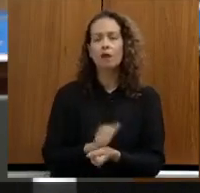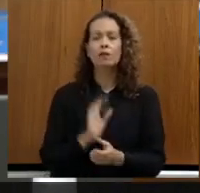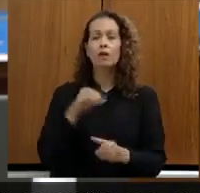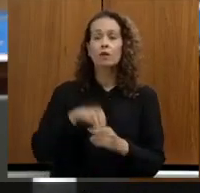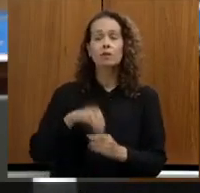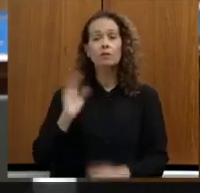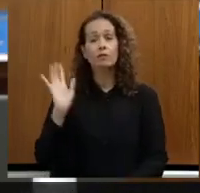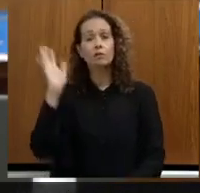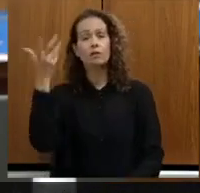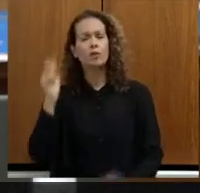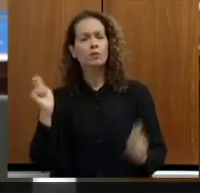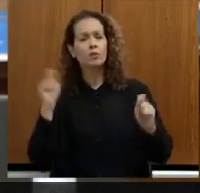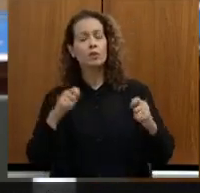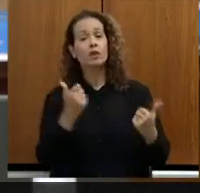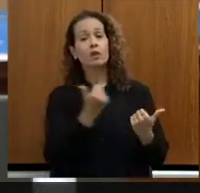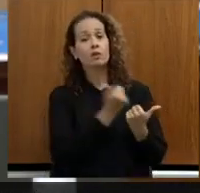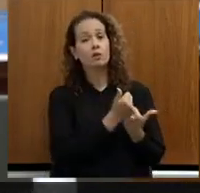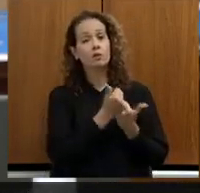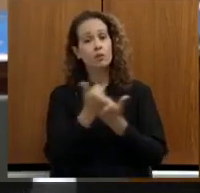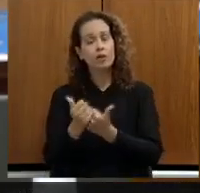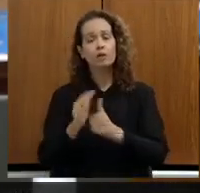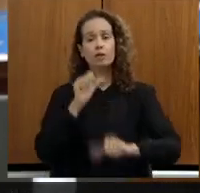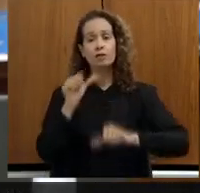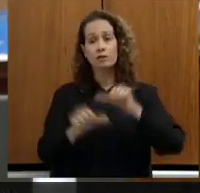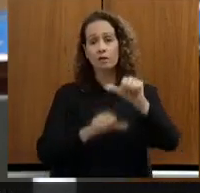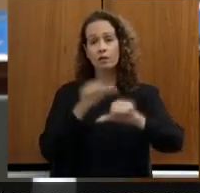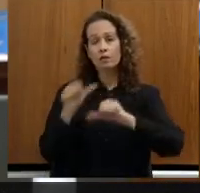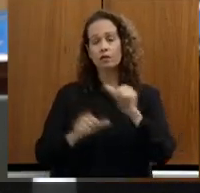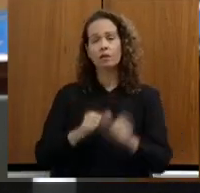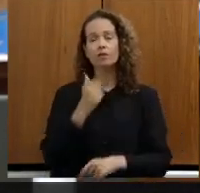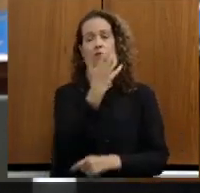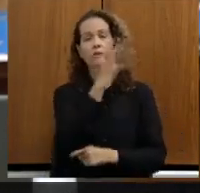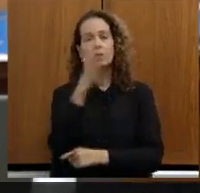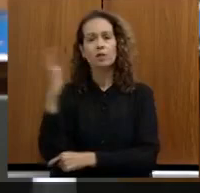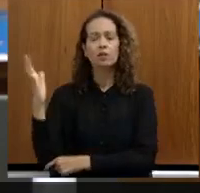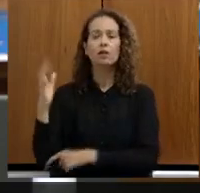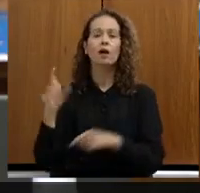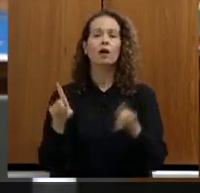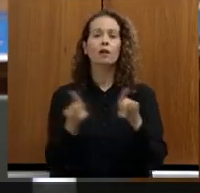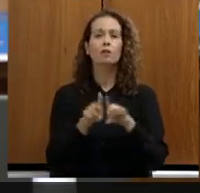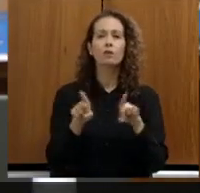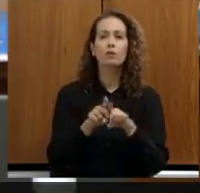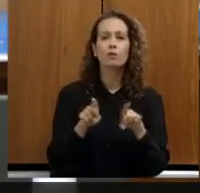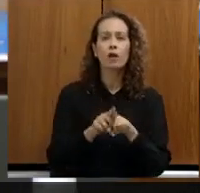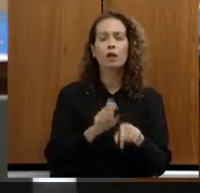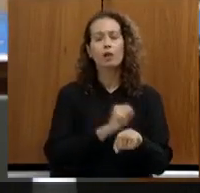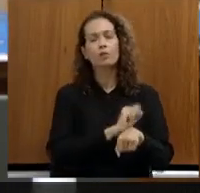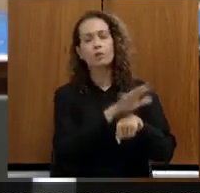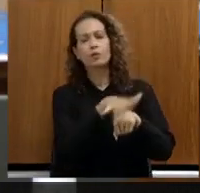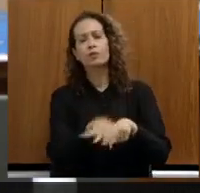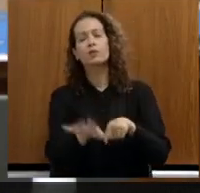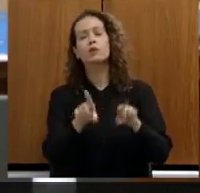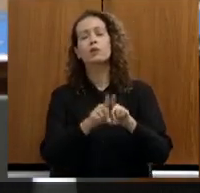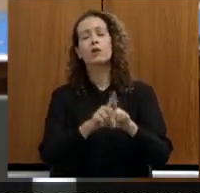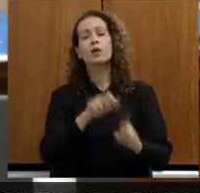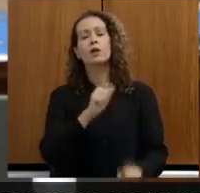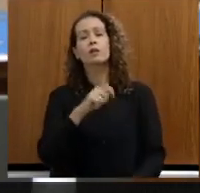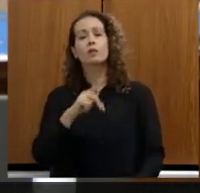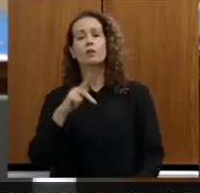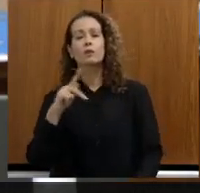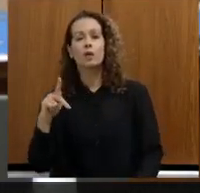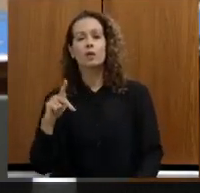puder apoiar na restauração florestal, na conservação das nascentes, na recuperação das APPs, das reservas legais,